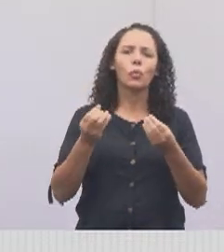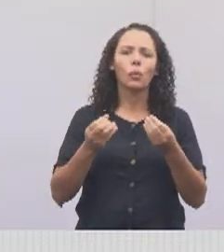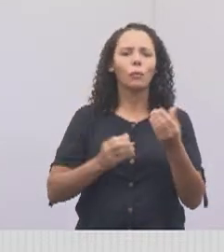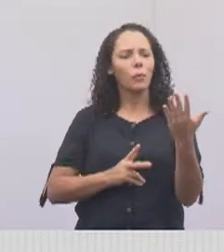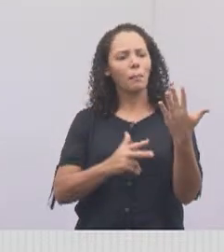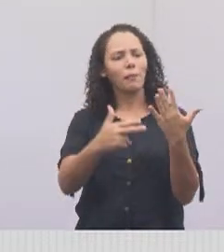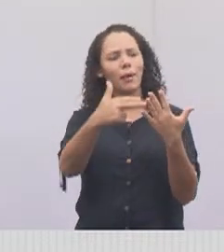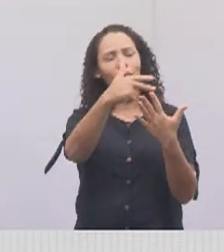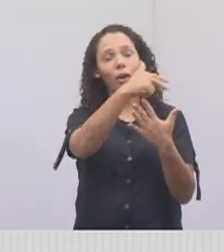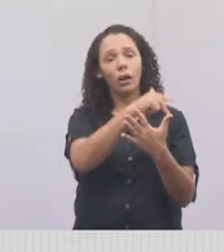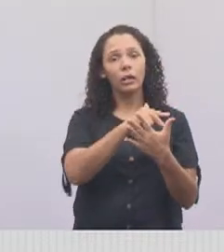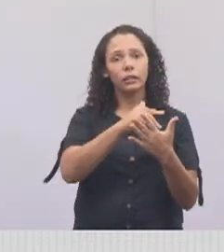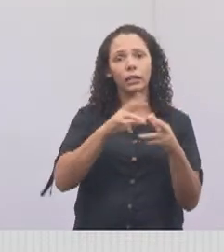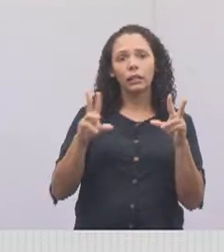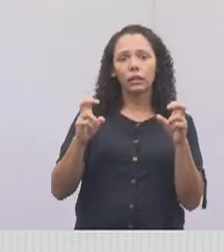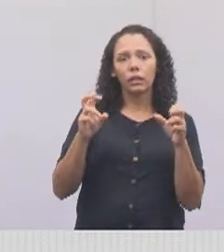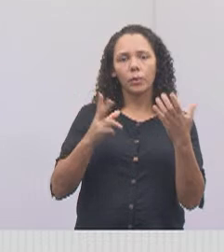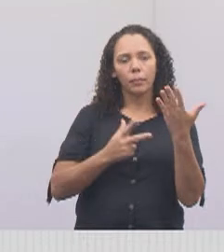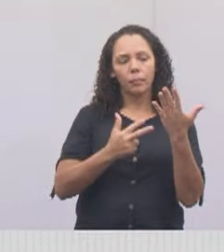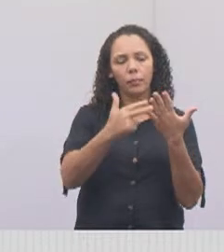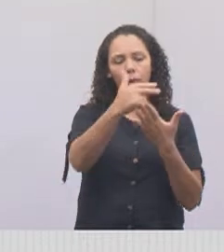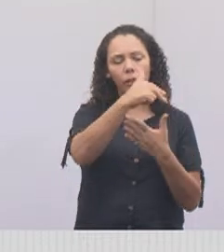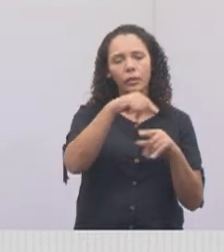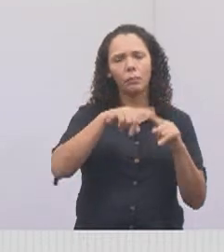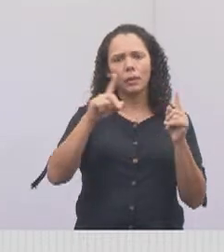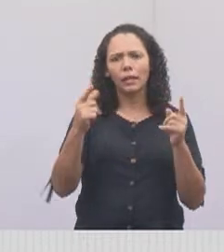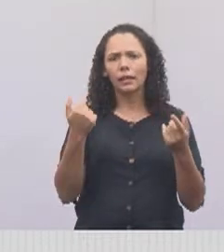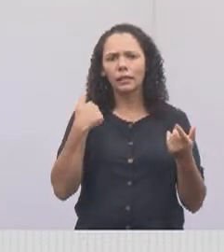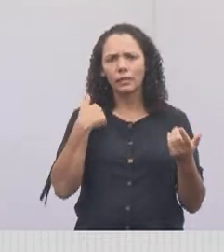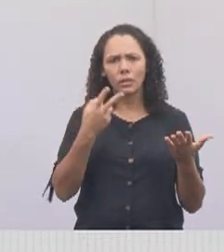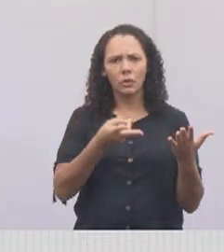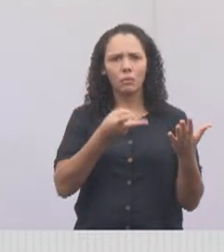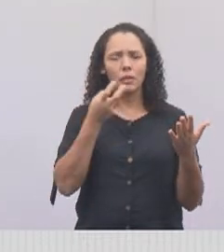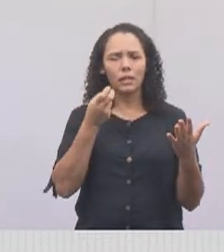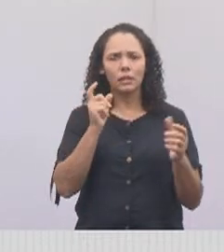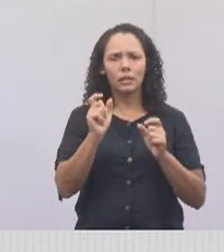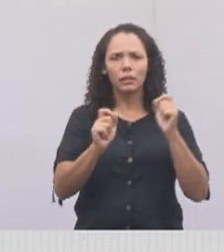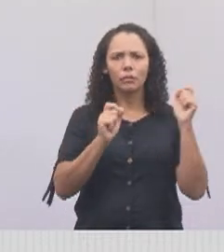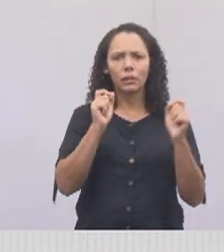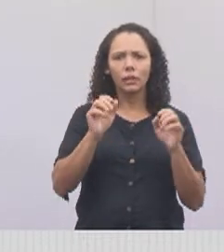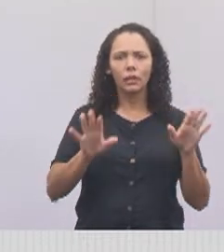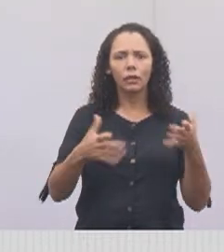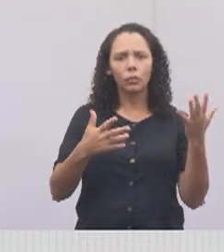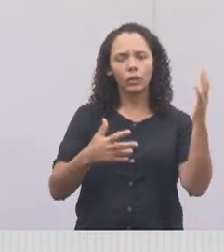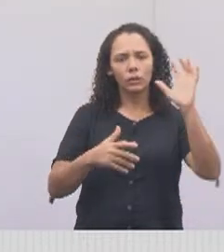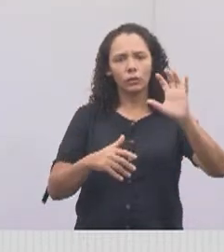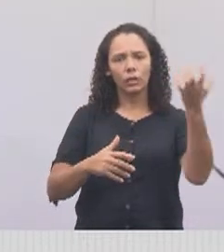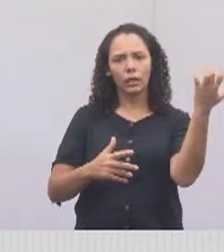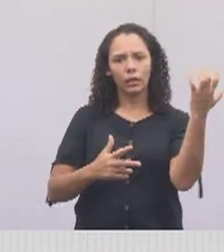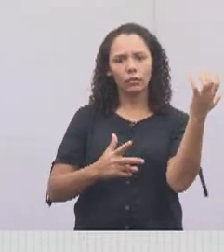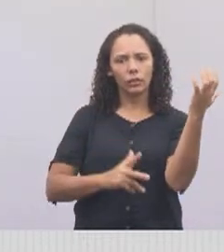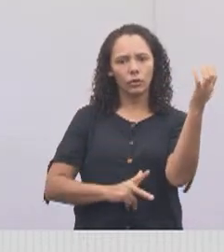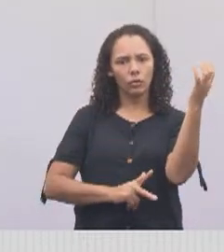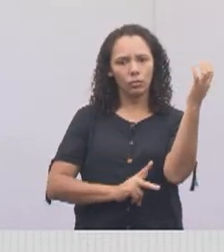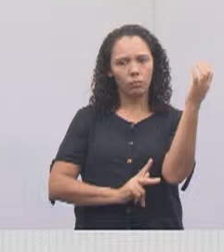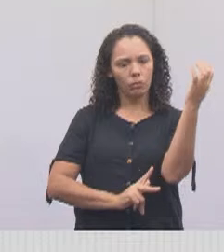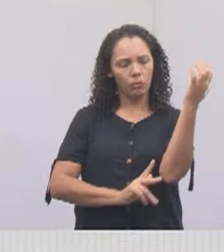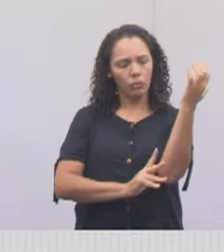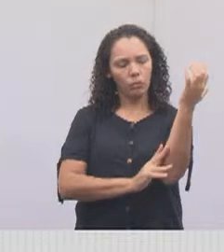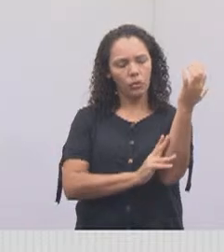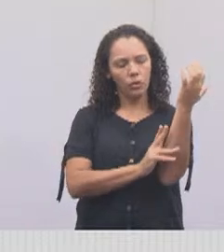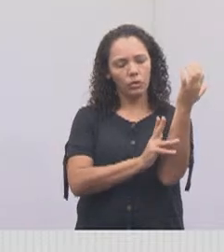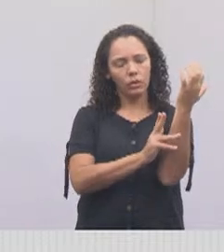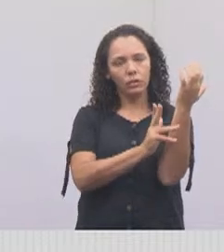poda de árvores, mas a impressão que eu tenho, vou estudar mais, é que quando poda a árvore, só embaixo, como é